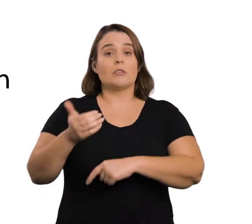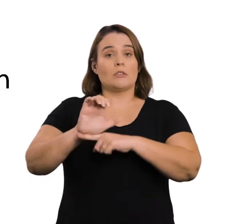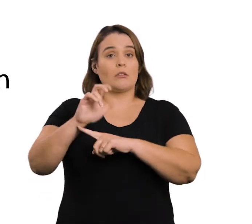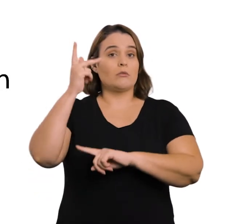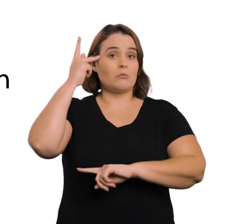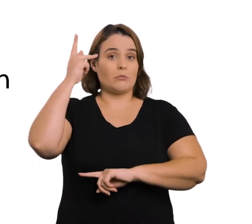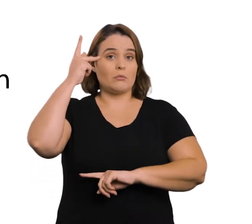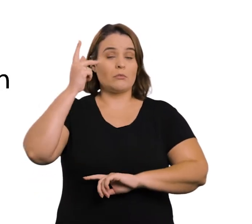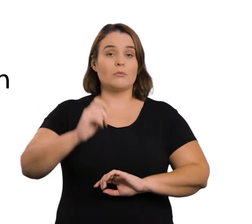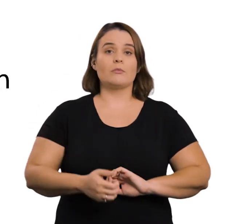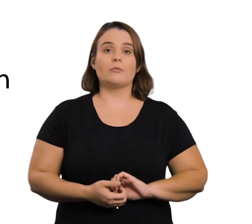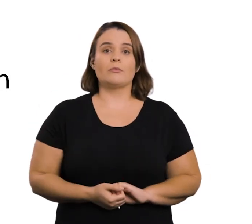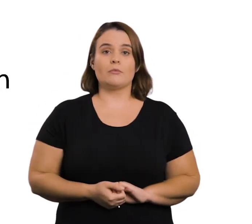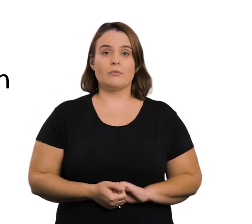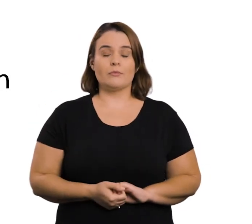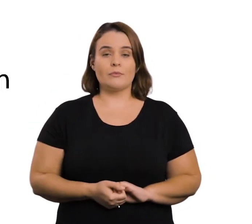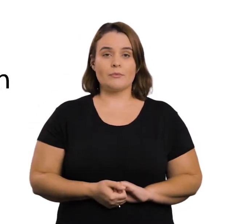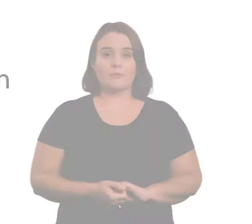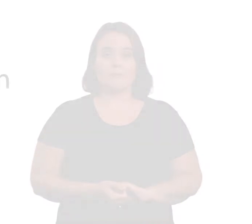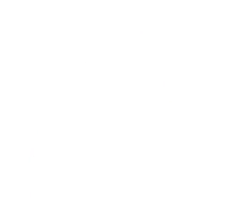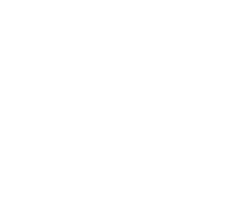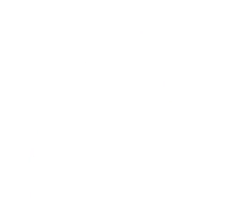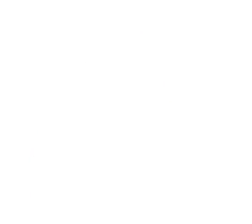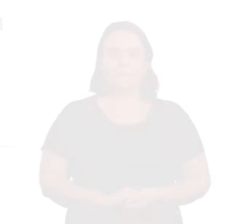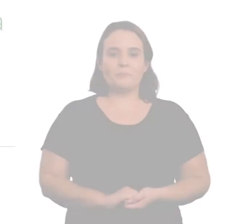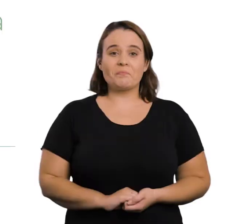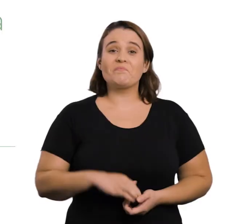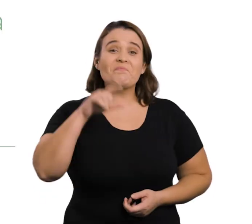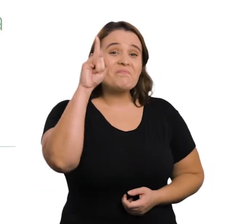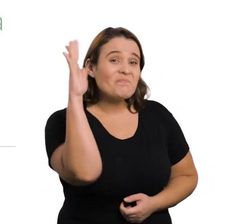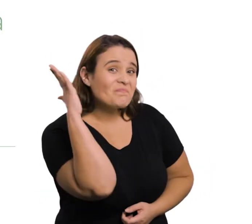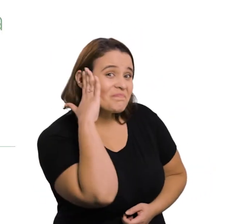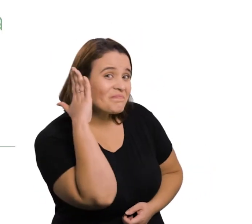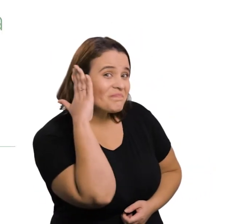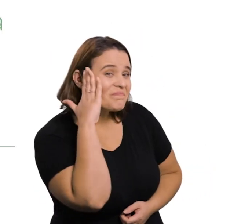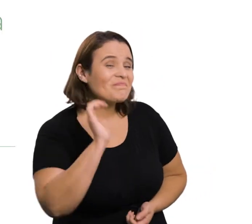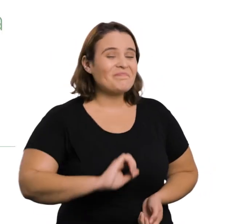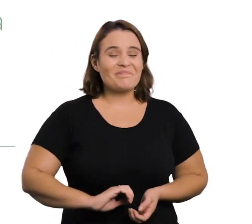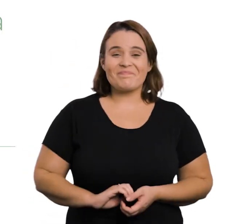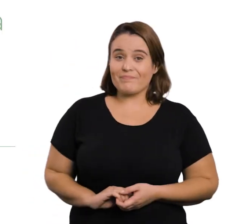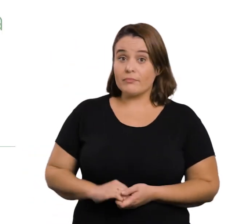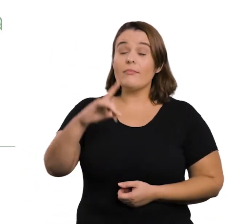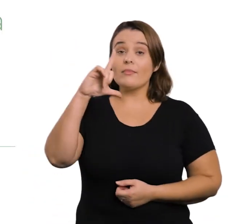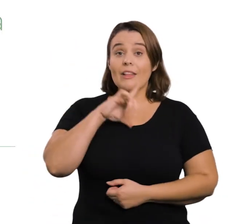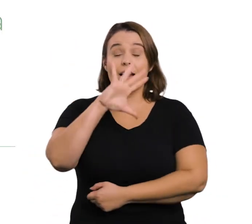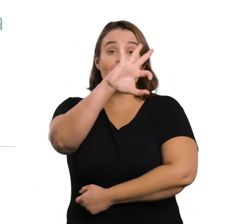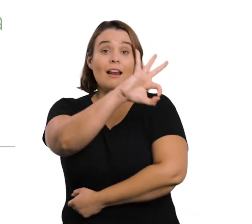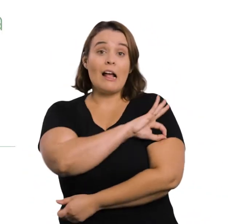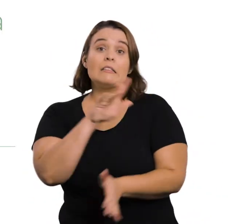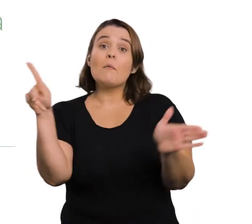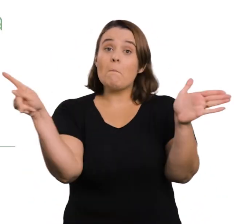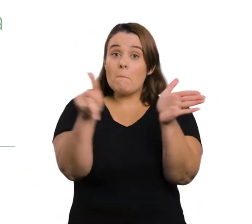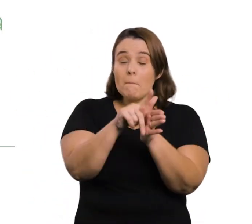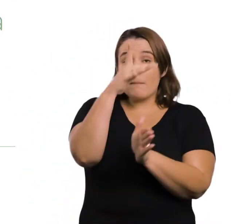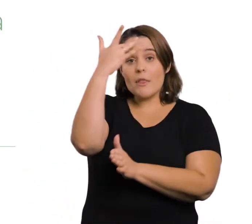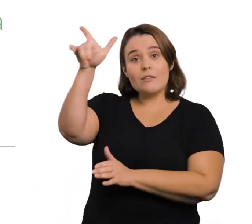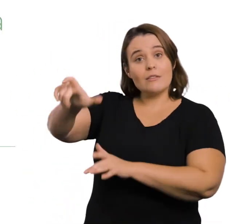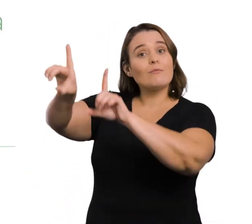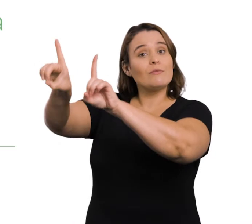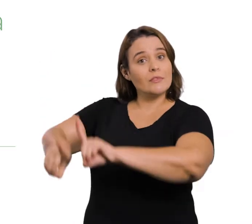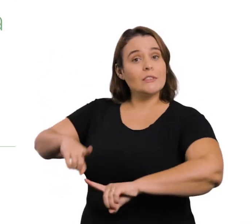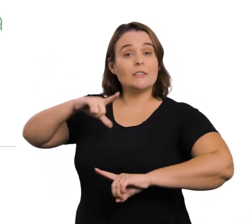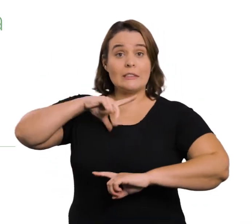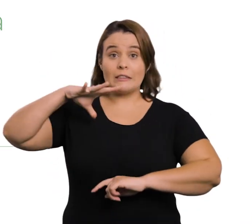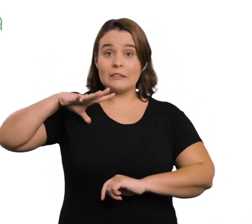Segurança Pública do Estado de São Paulo. Você sabia? Existe uma Delegacia de Polícia da Pessoa com